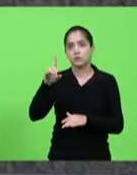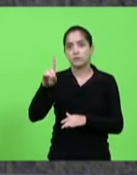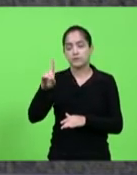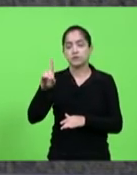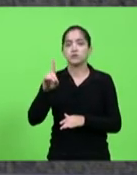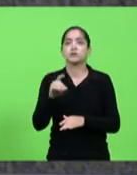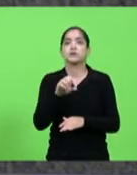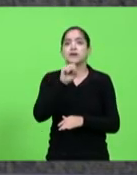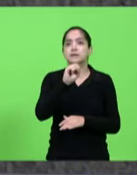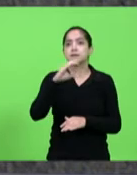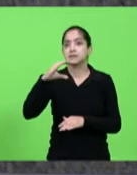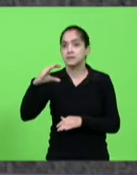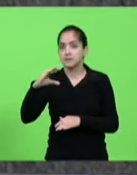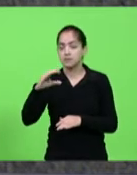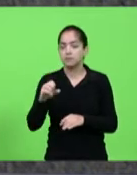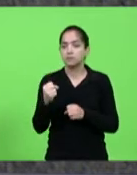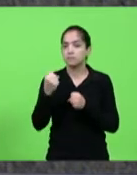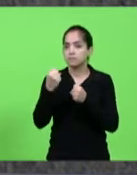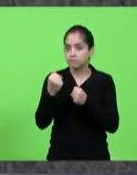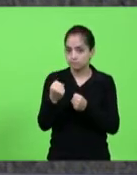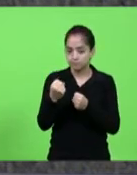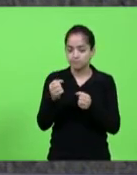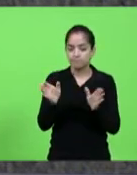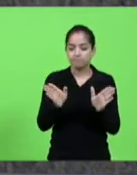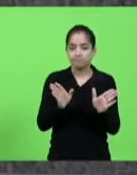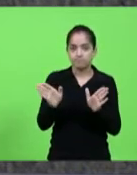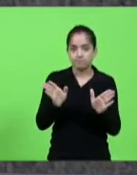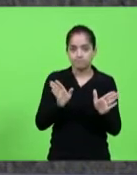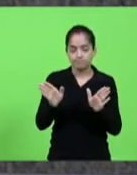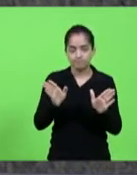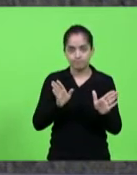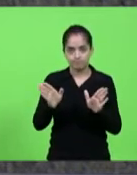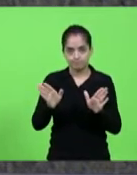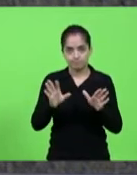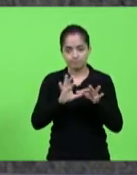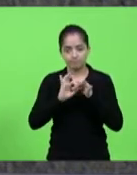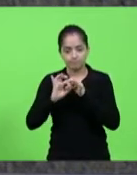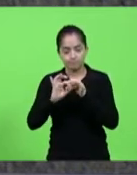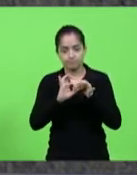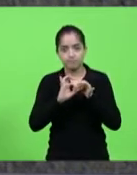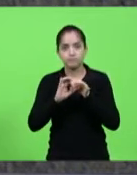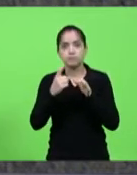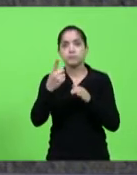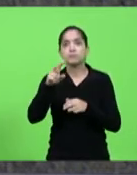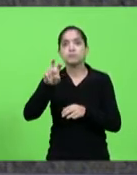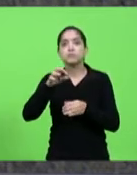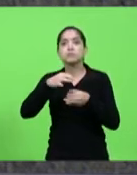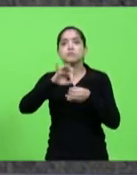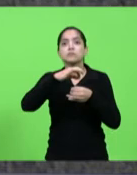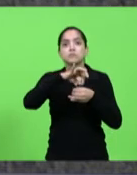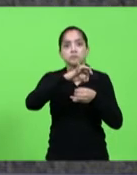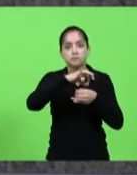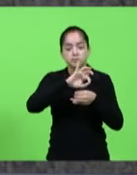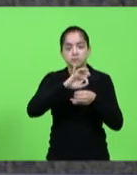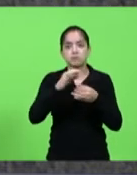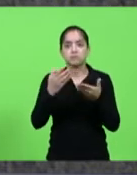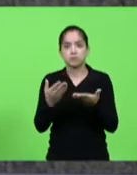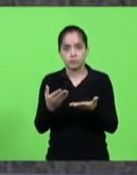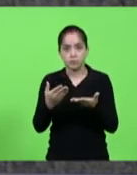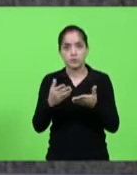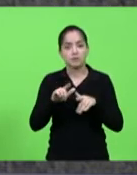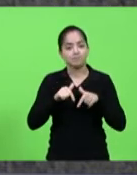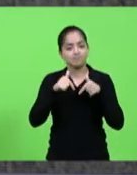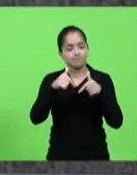fortalecimento dos SUAS no período de pandemia, por meio da união de 15 instituições que historicamente atuam